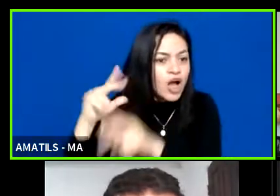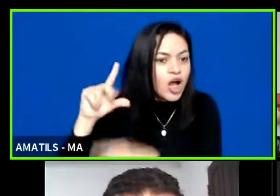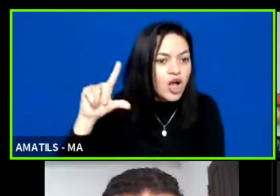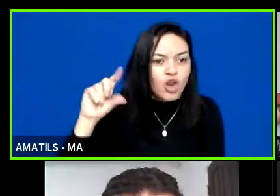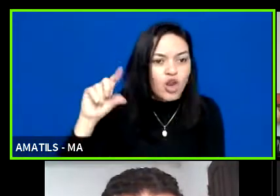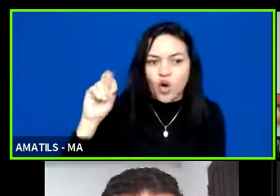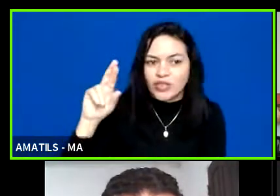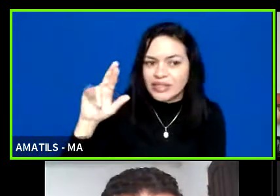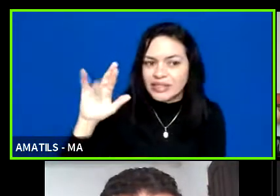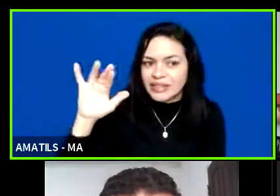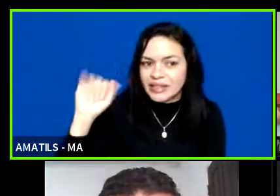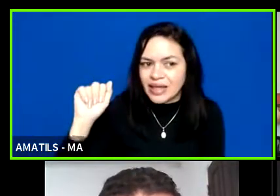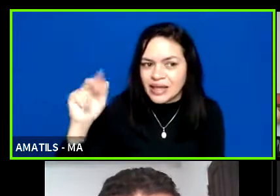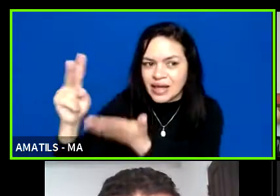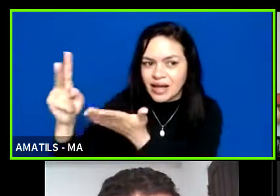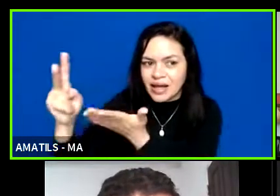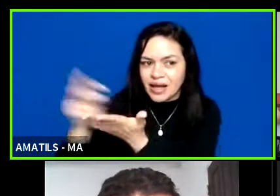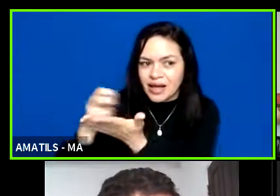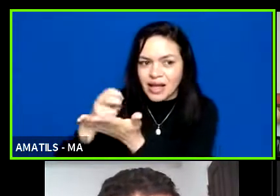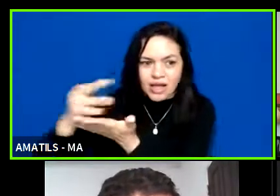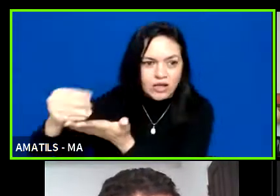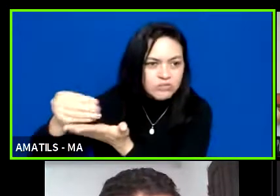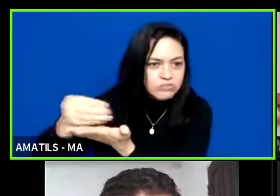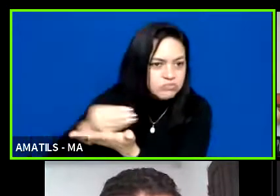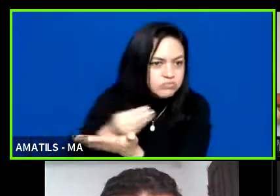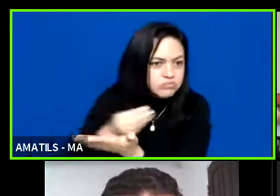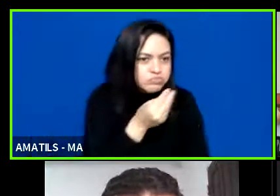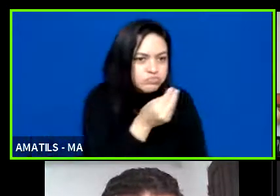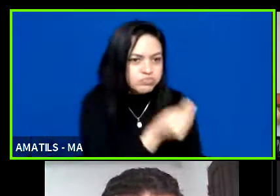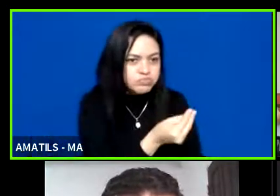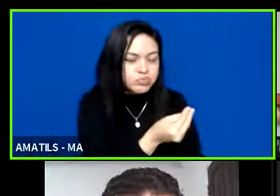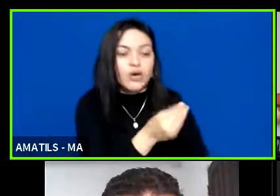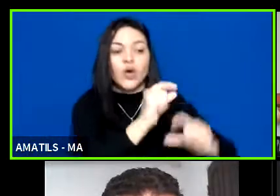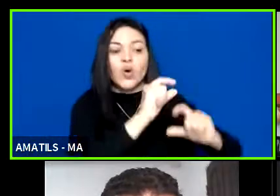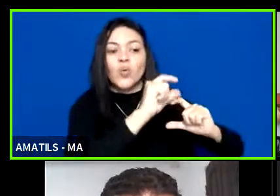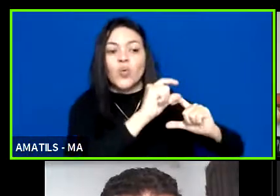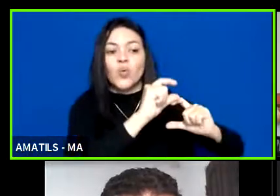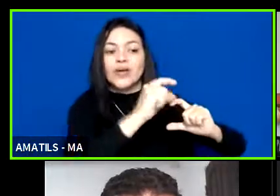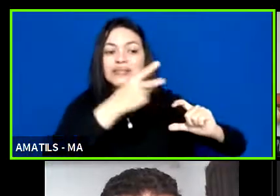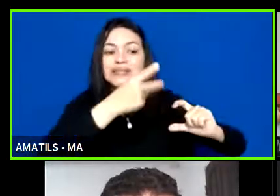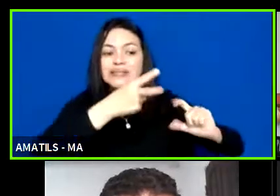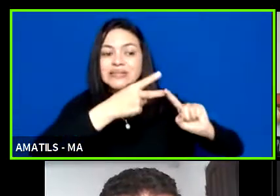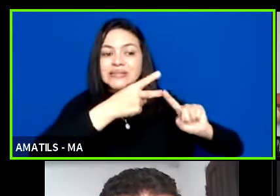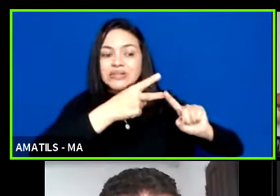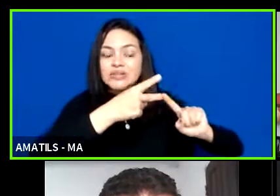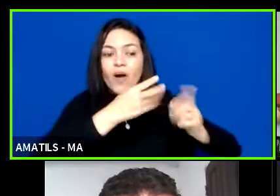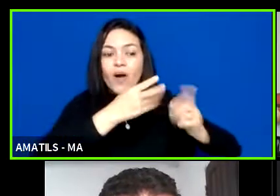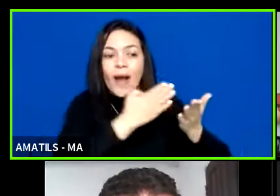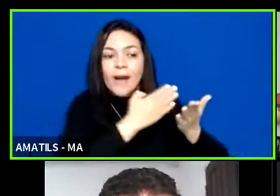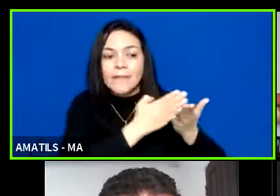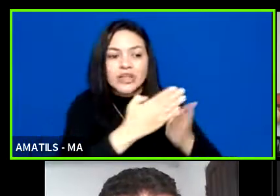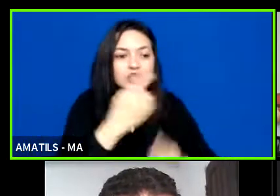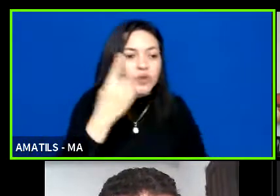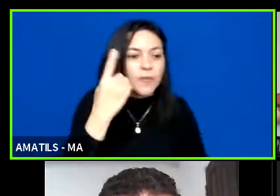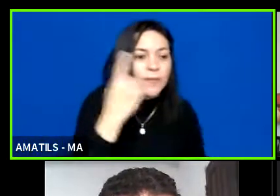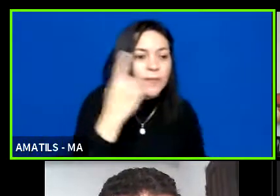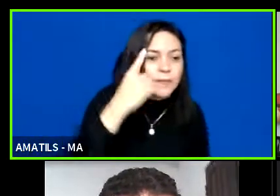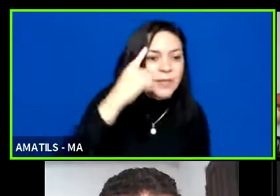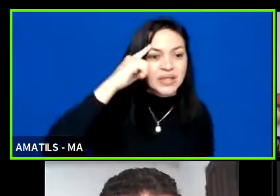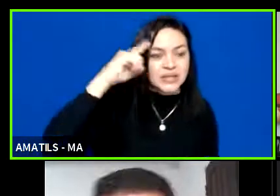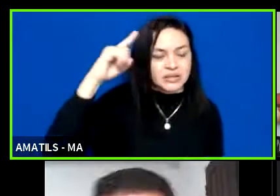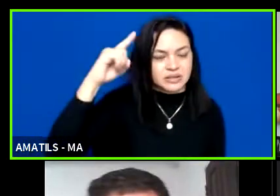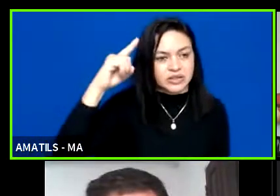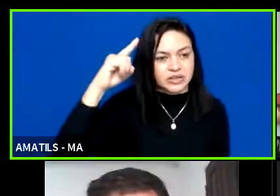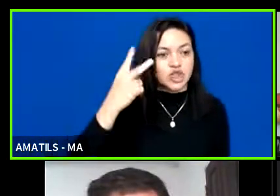destinado da seguinte forma aí vamos lá para o inciso 2 a partir de 1º de 2019 vamos lá